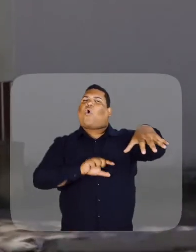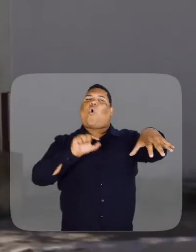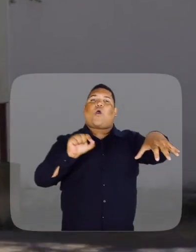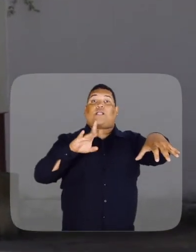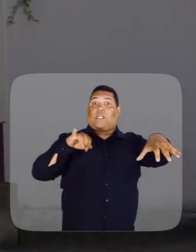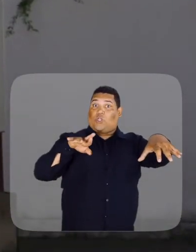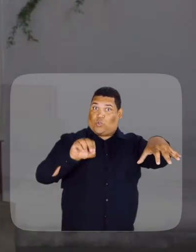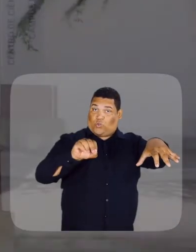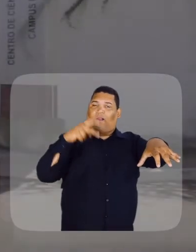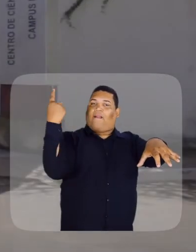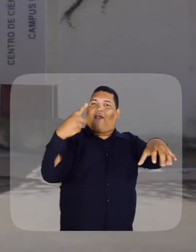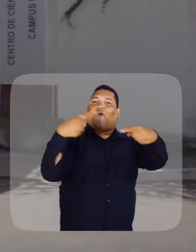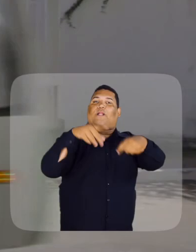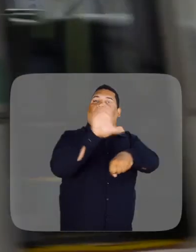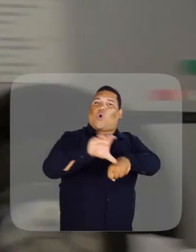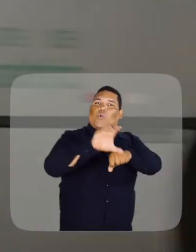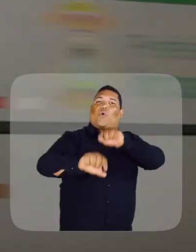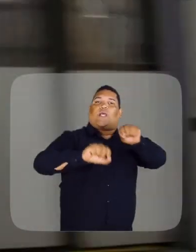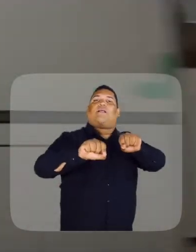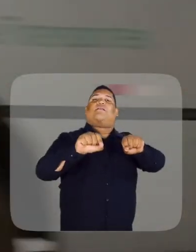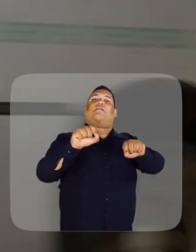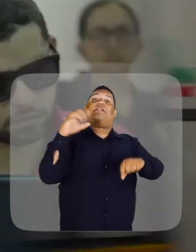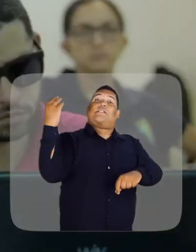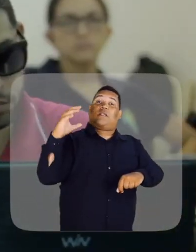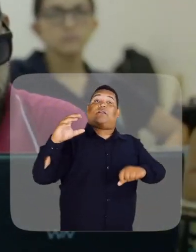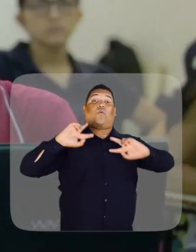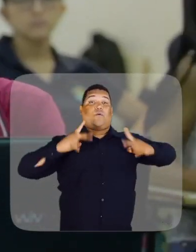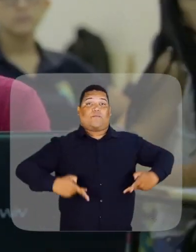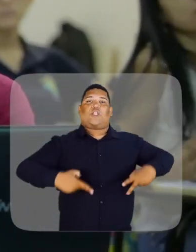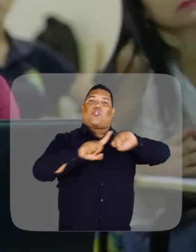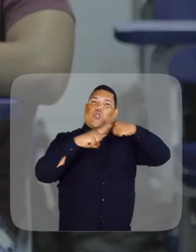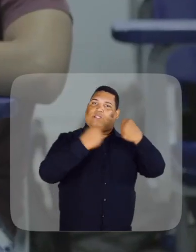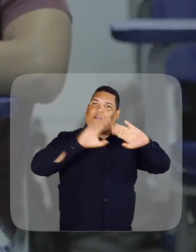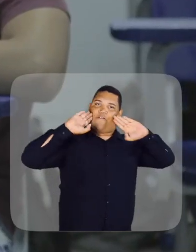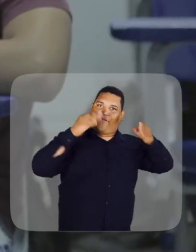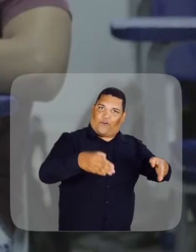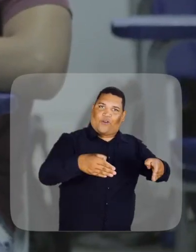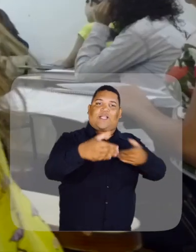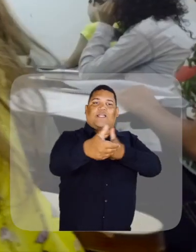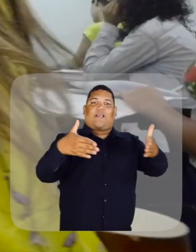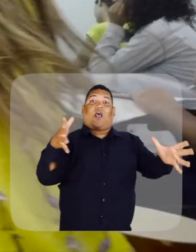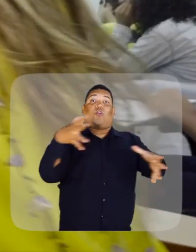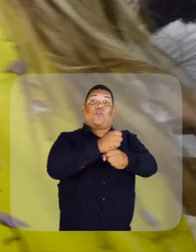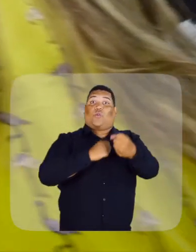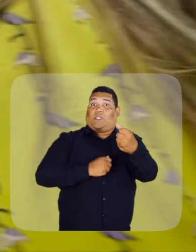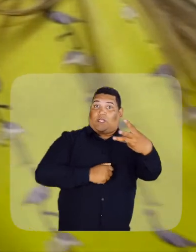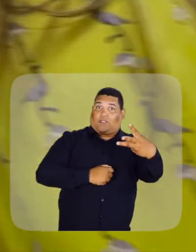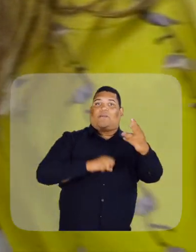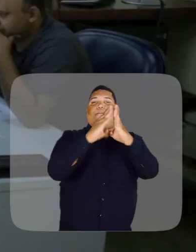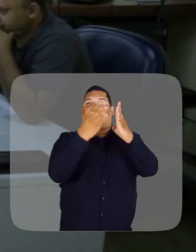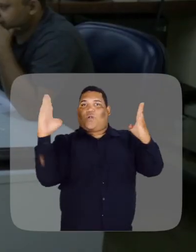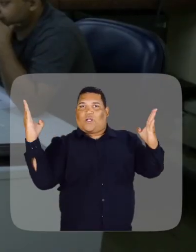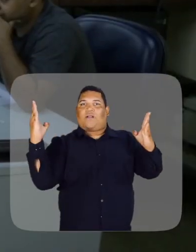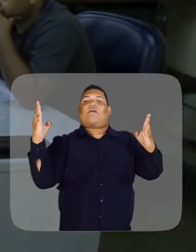O Campo e Centro, que abriga os cursos das áreas das Ciências Humanas e Sociais aplicadas, com 13 salas de